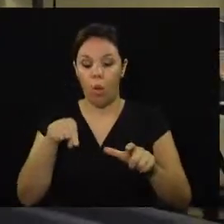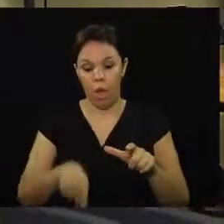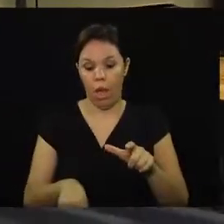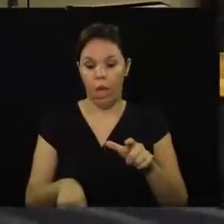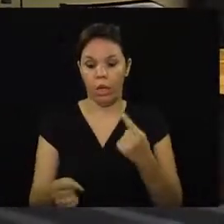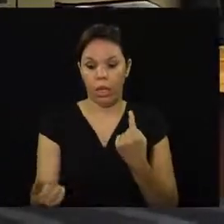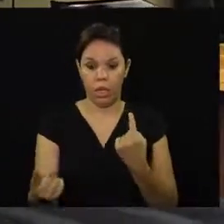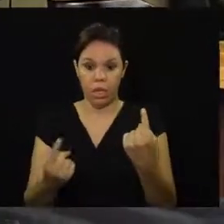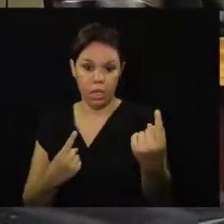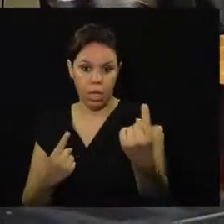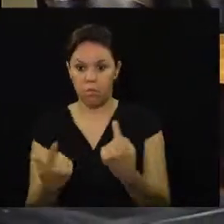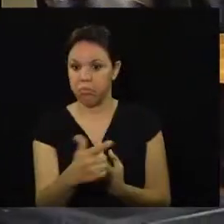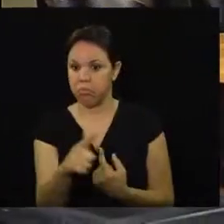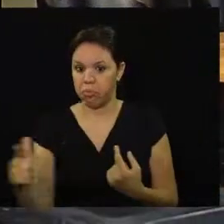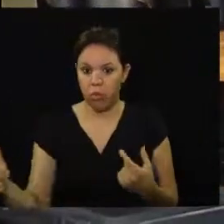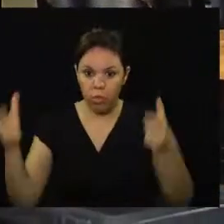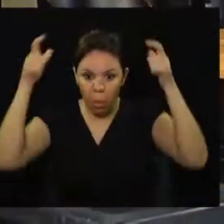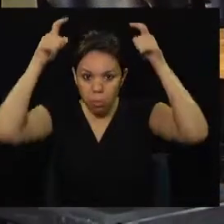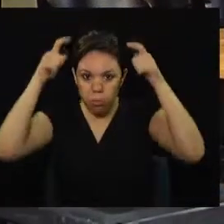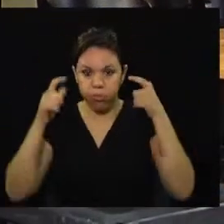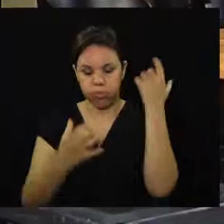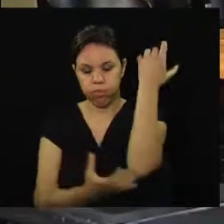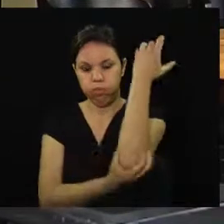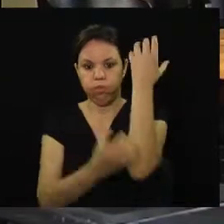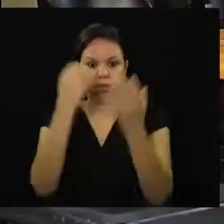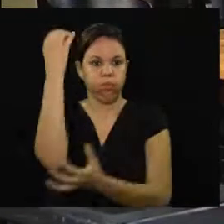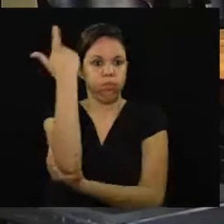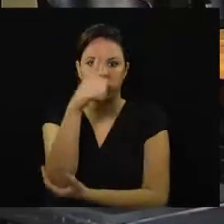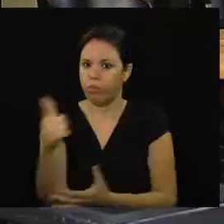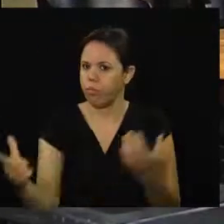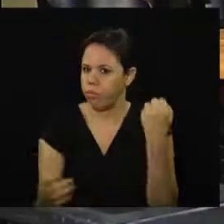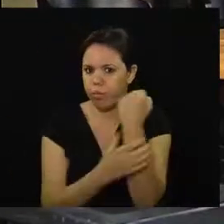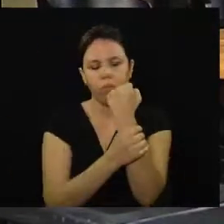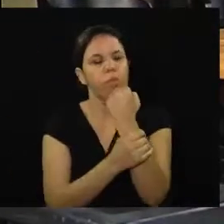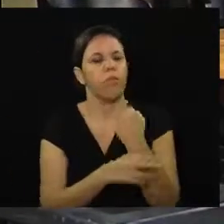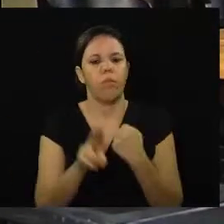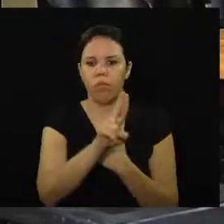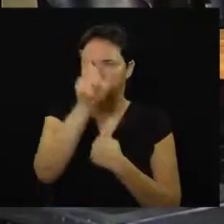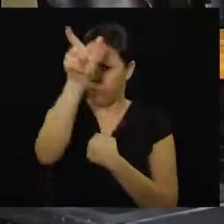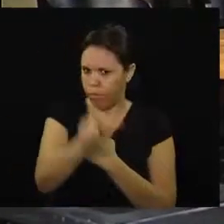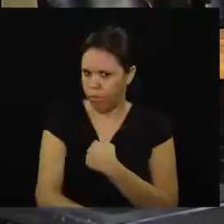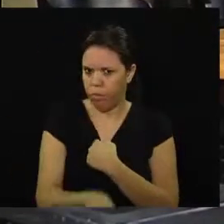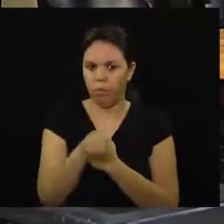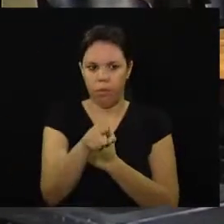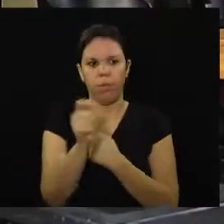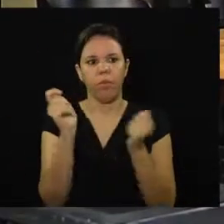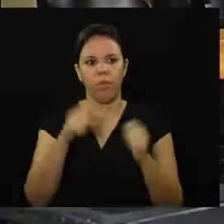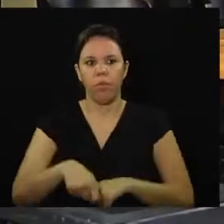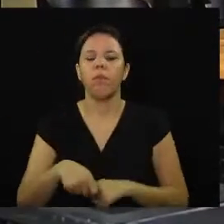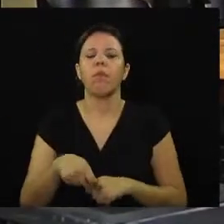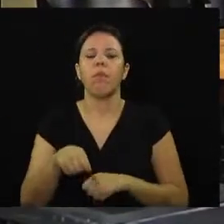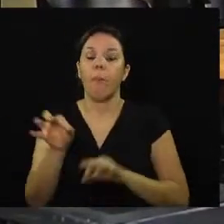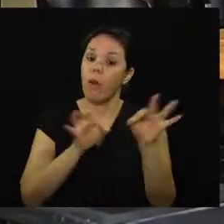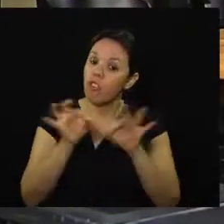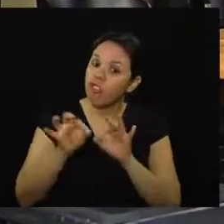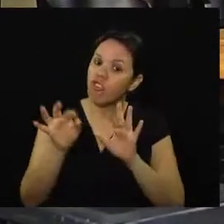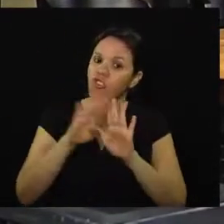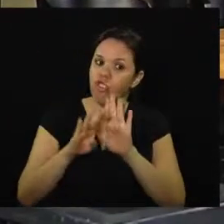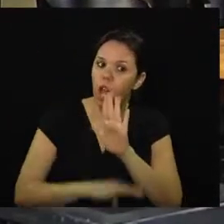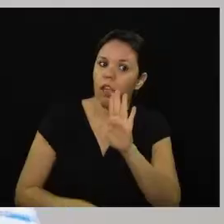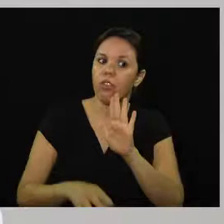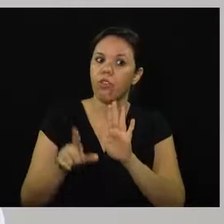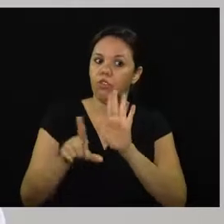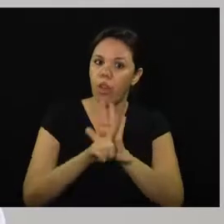como essa aqui não tem capacetes ou cotoveleiras equipamentos de segurança para o usuário. É justamente isso que o projeto de lei quer